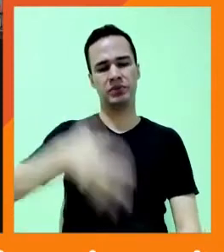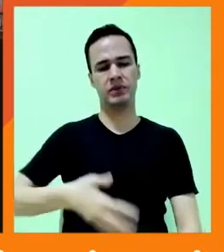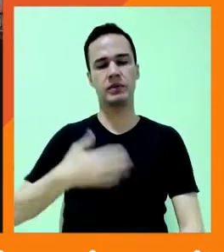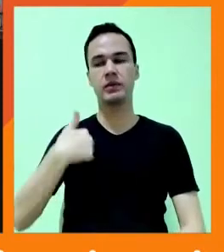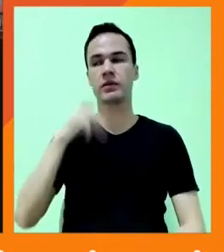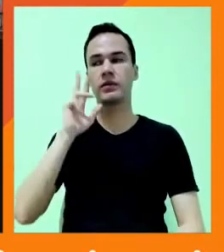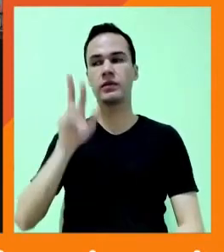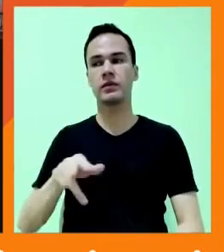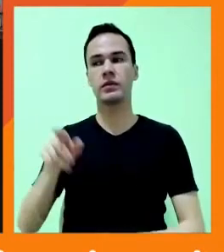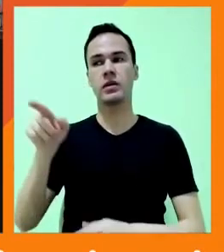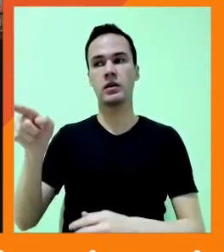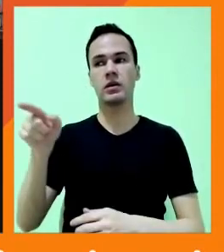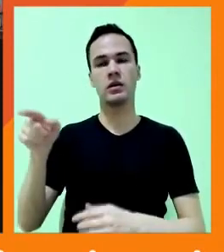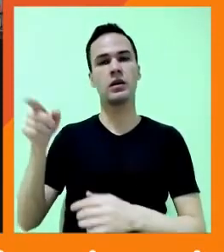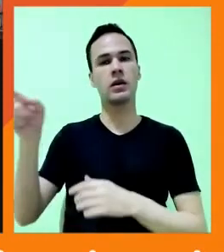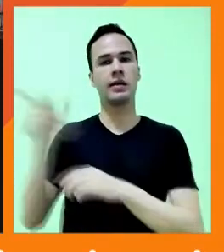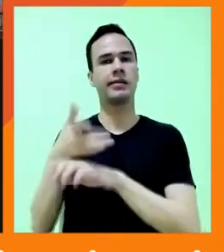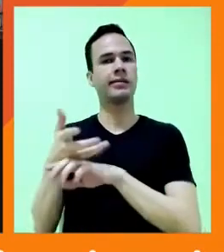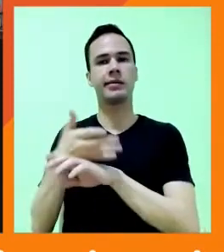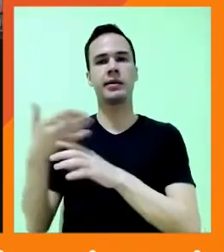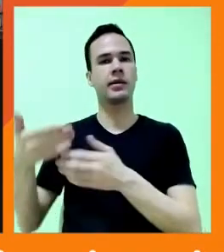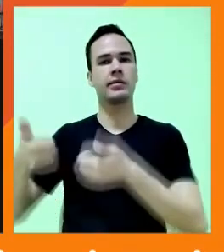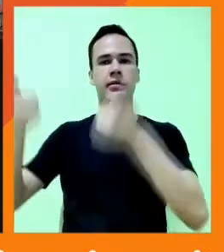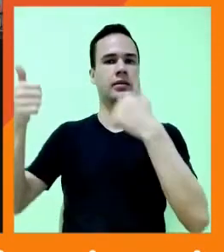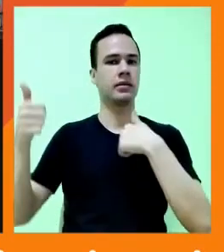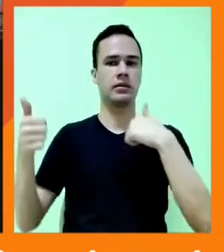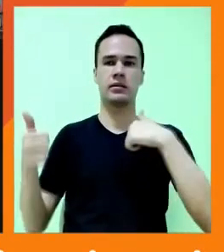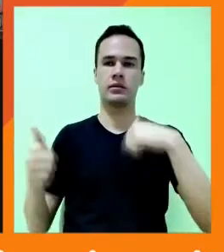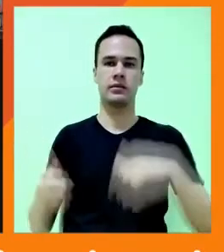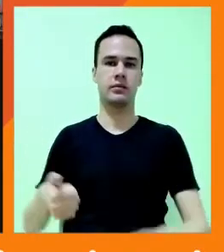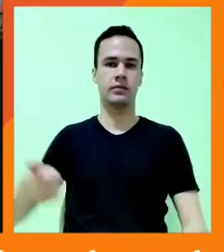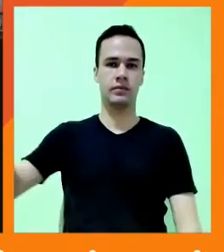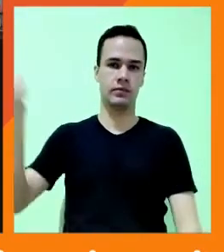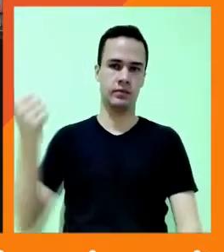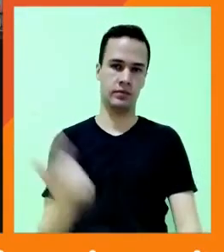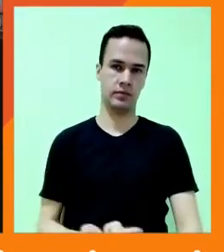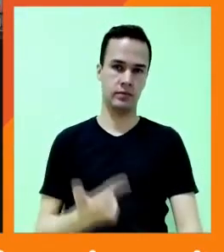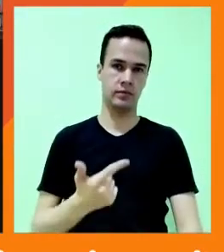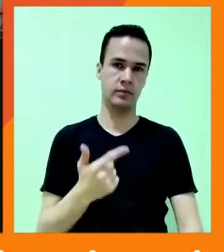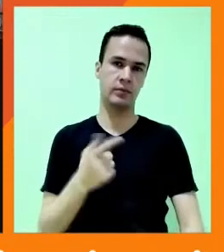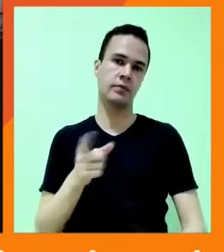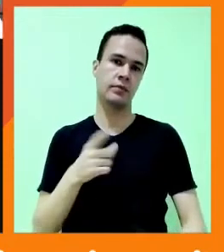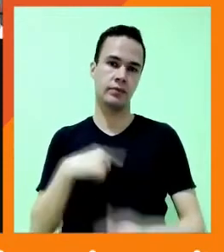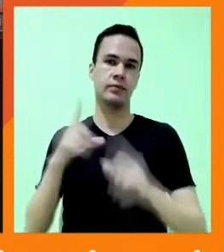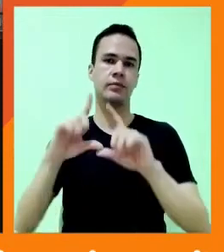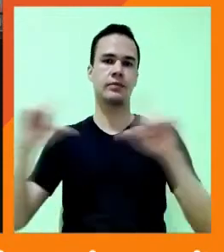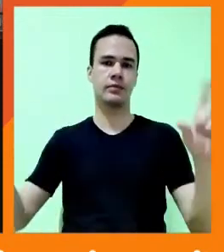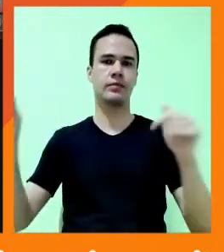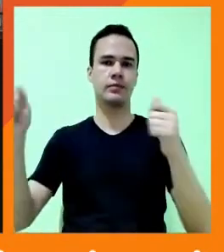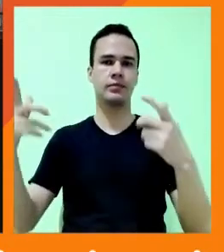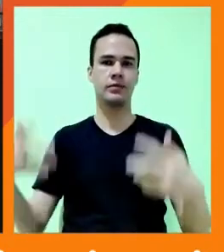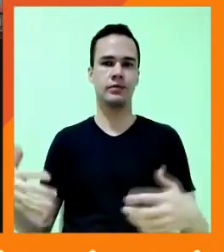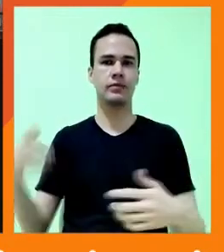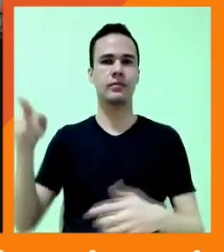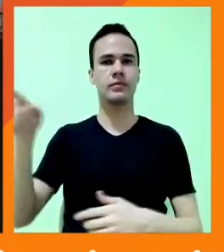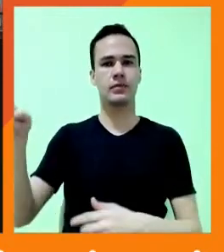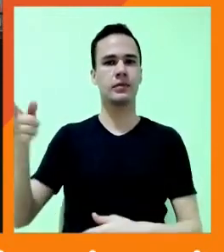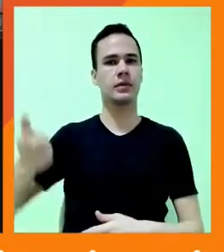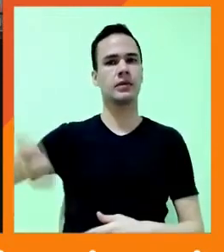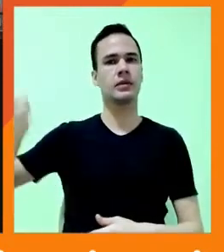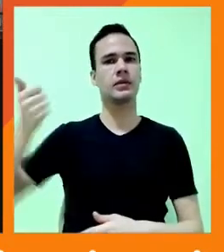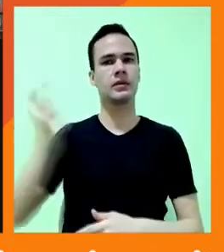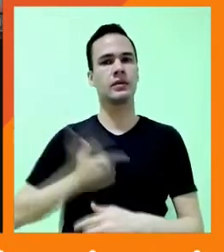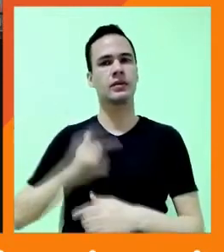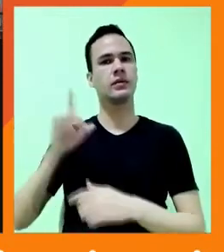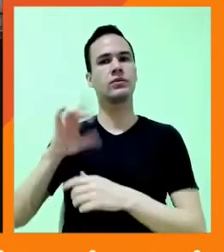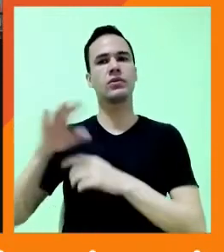caramba, a grama do vizinho é mais verde. E tem um cartaz que circula pela internet que eu adoro, que fala assim, a grama do vizinho não é mais verde, ela só foi photoshopada.